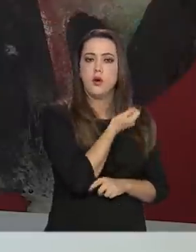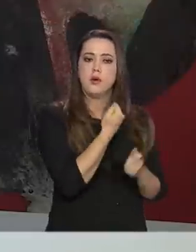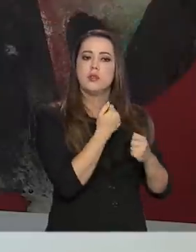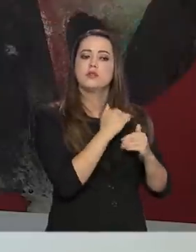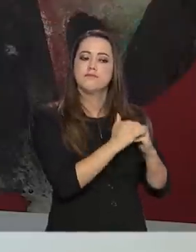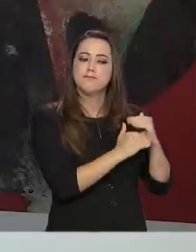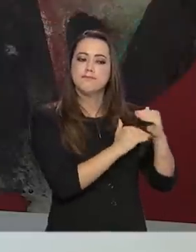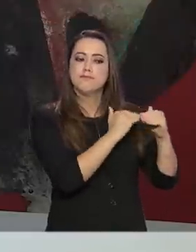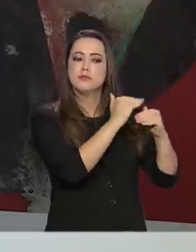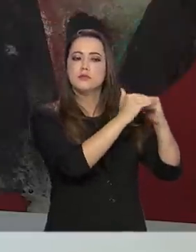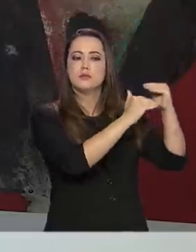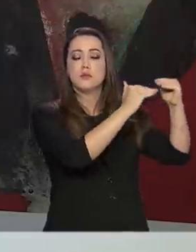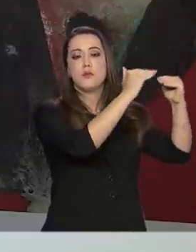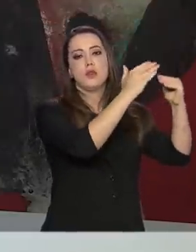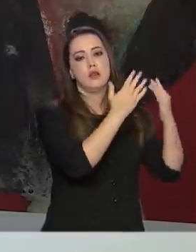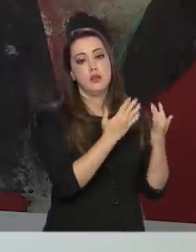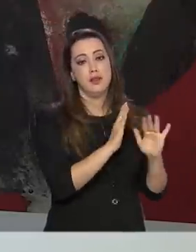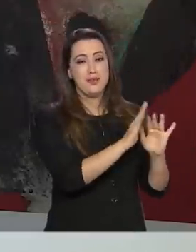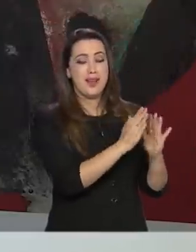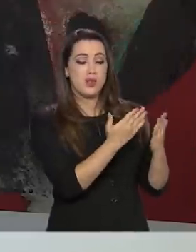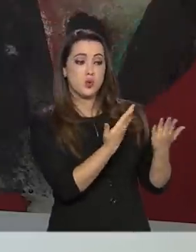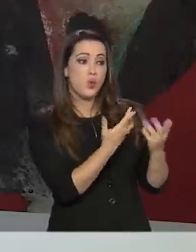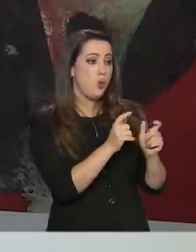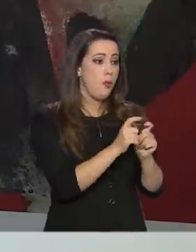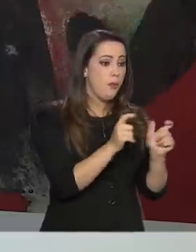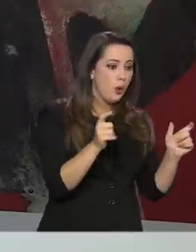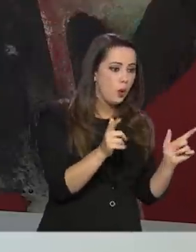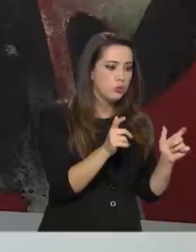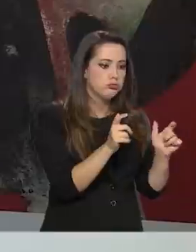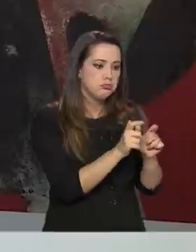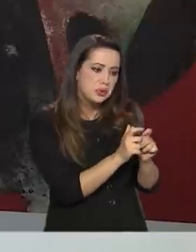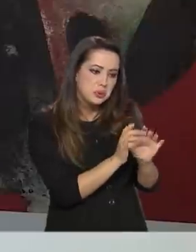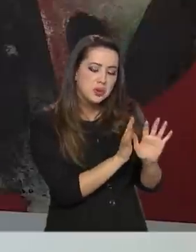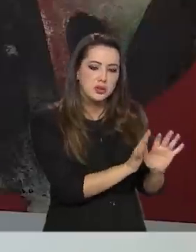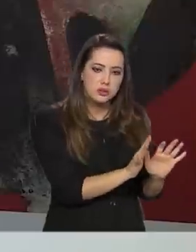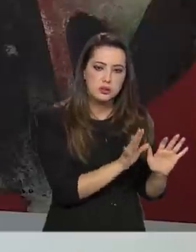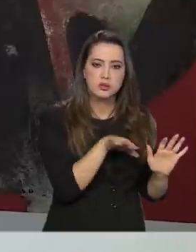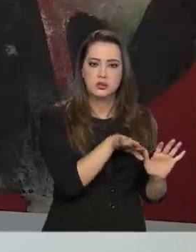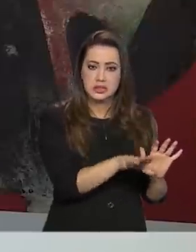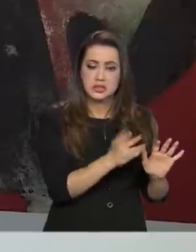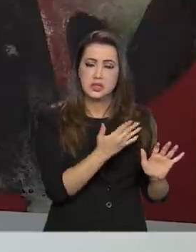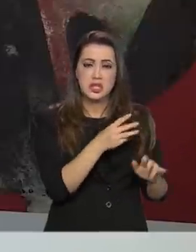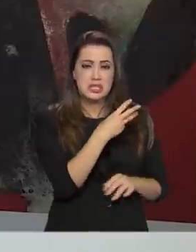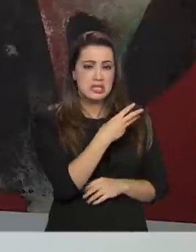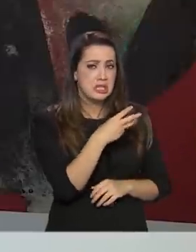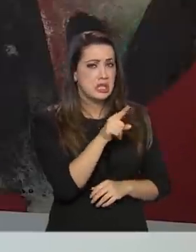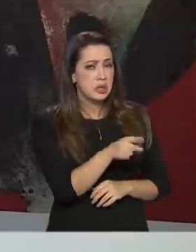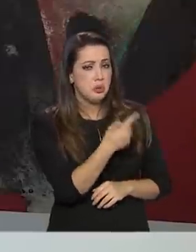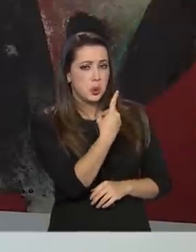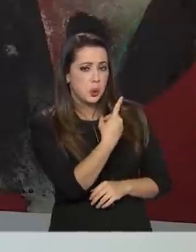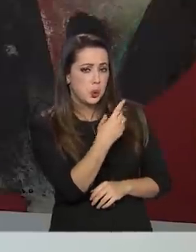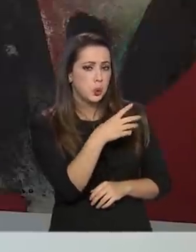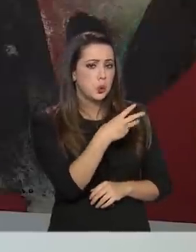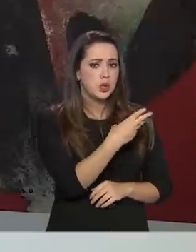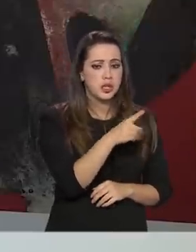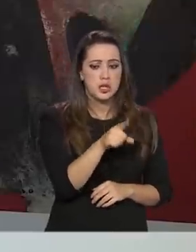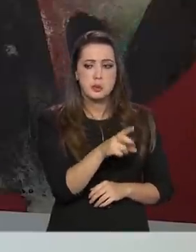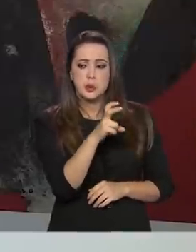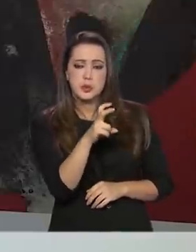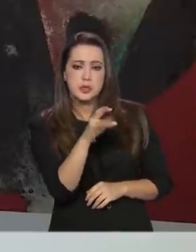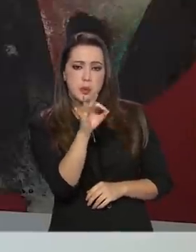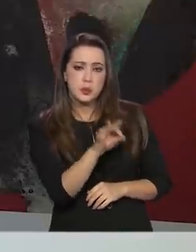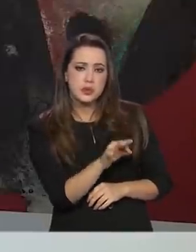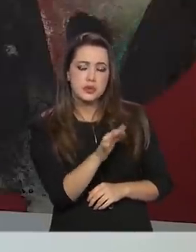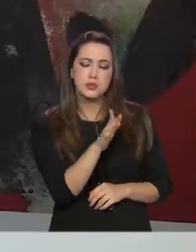crescimento. A dimensão desse crescimento, o mercado está colocando isso em torno de 3%, 3,1%, 3,5% nesse